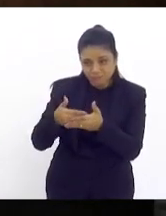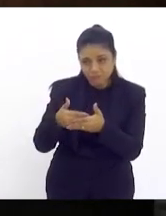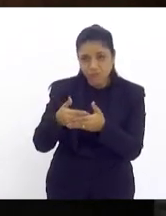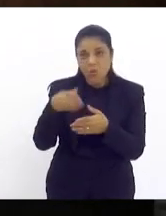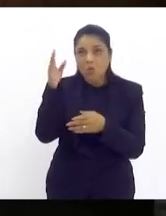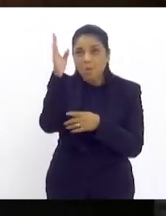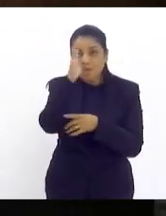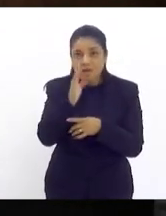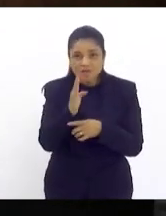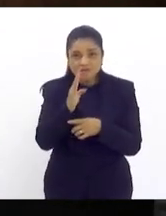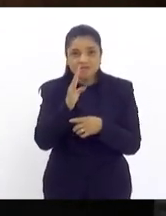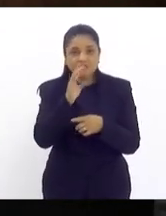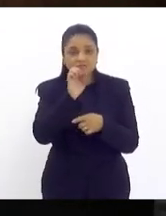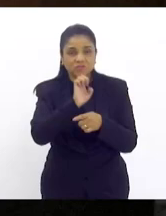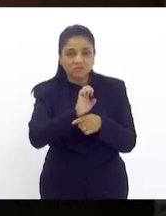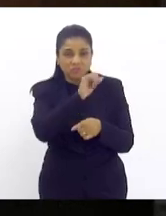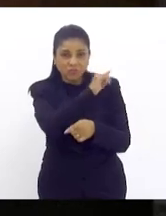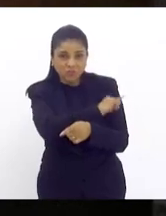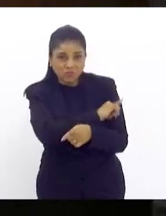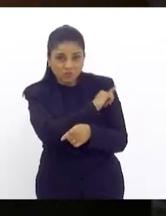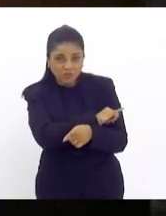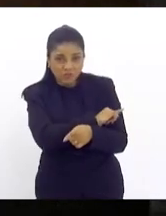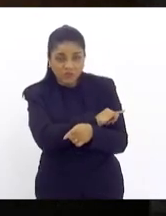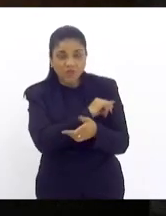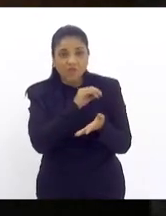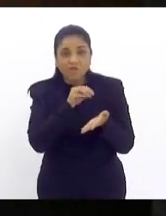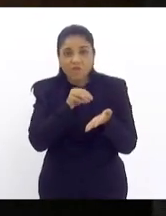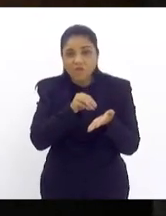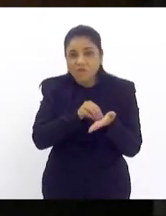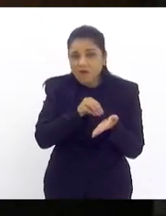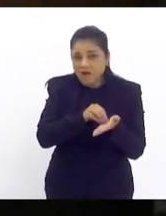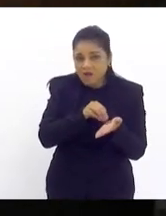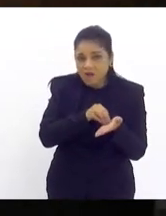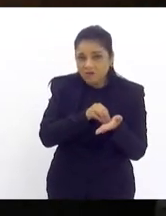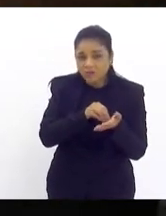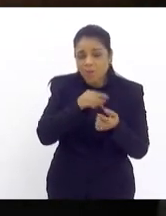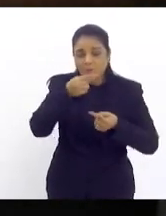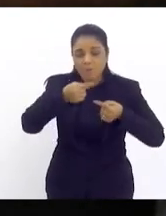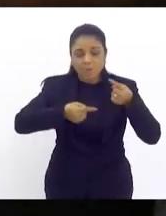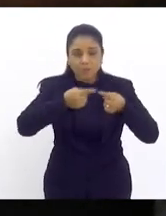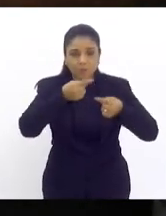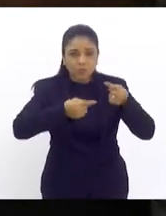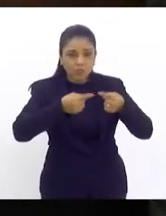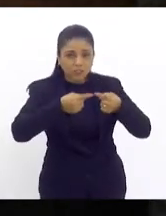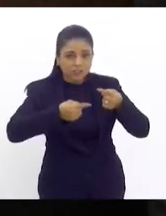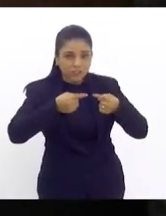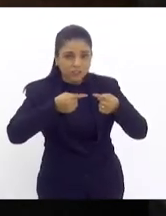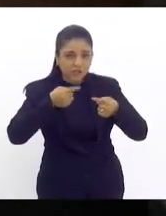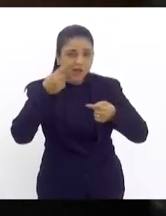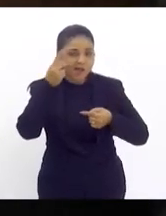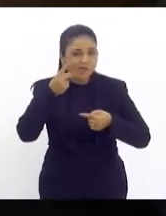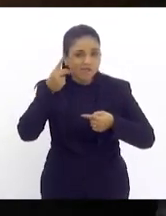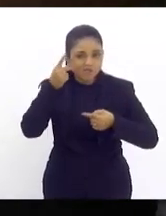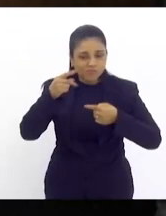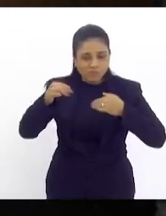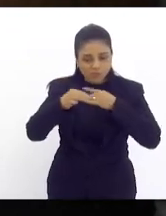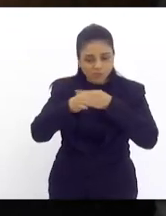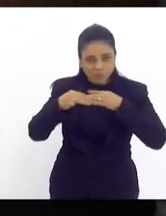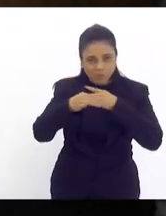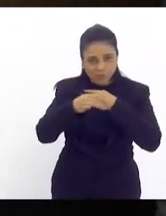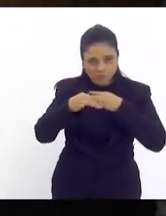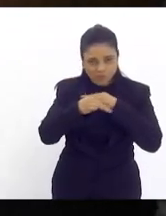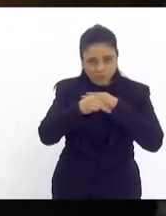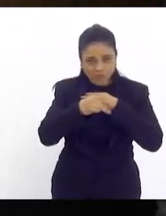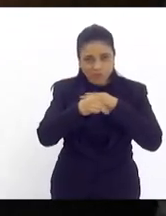Janeiro além de uma falta de uma política urbana que dialogasse com